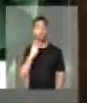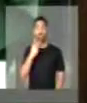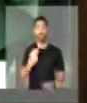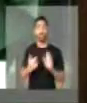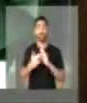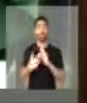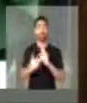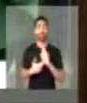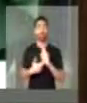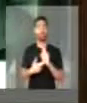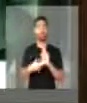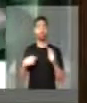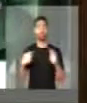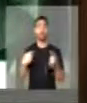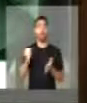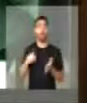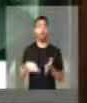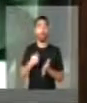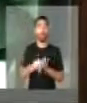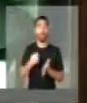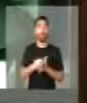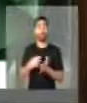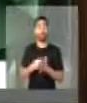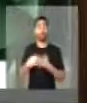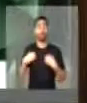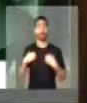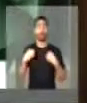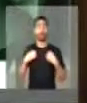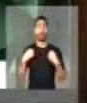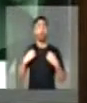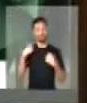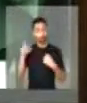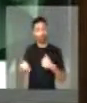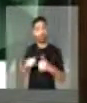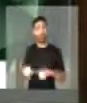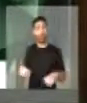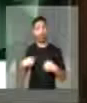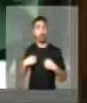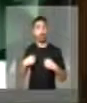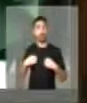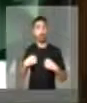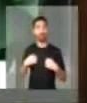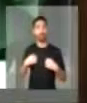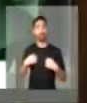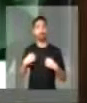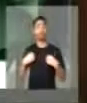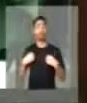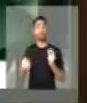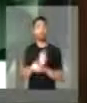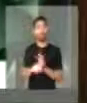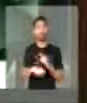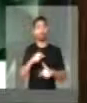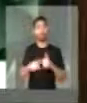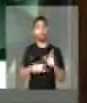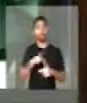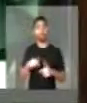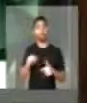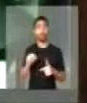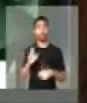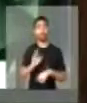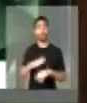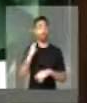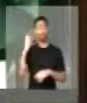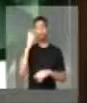exige uniforme, e ele estava de uniforme, uniforme do trabalho, o mais digno